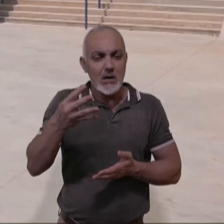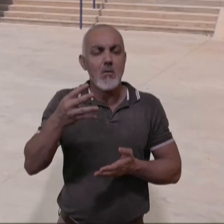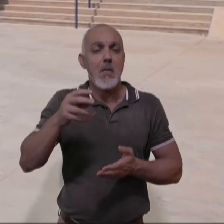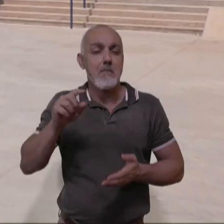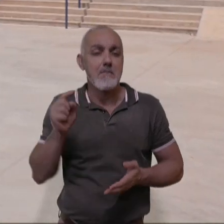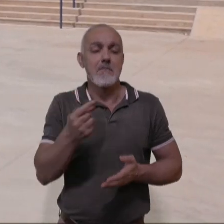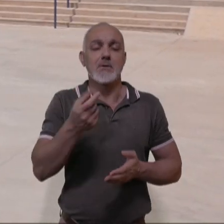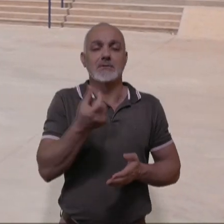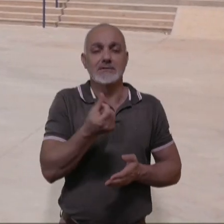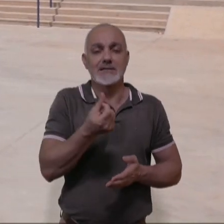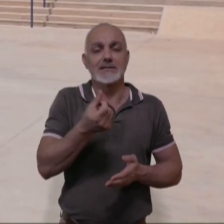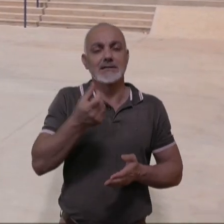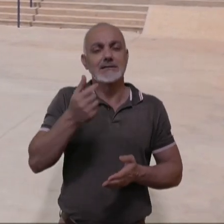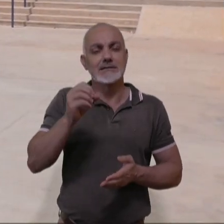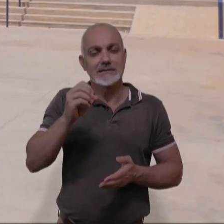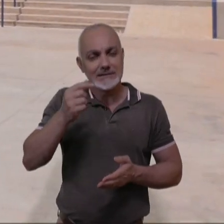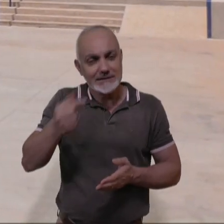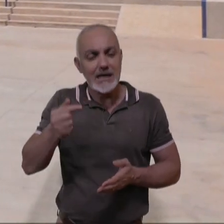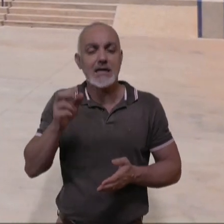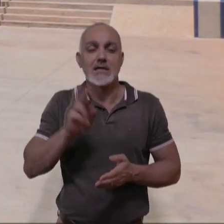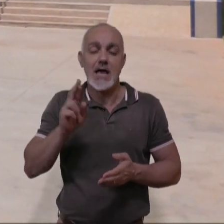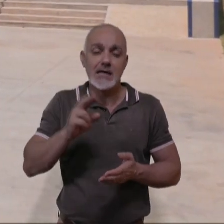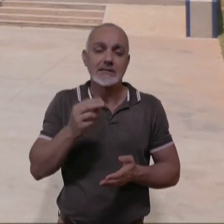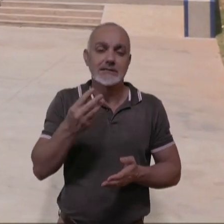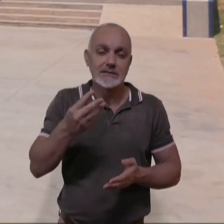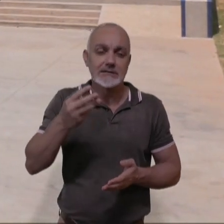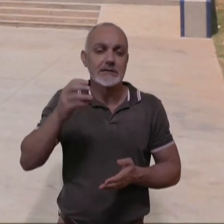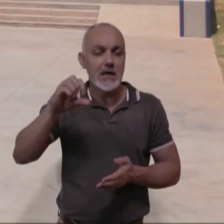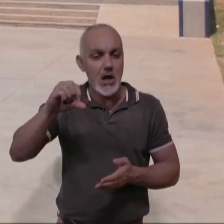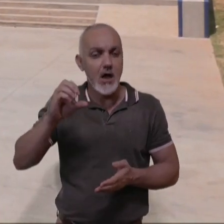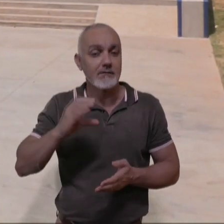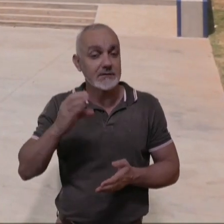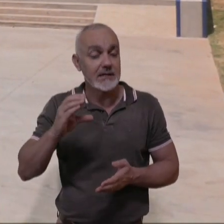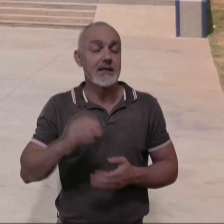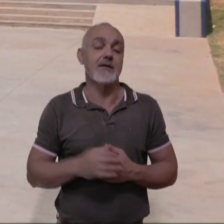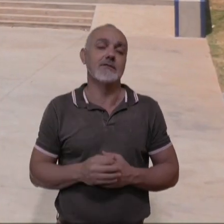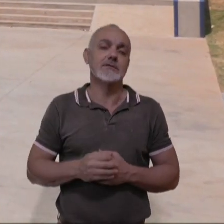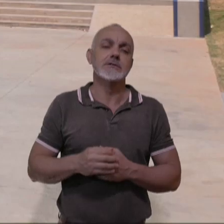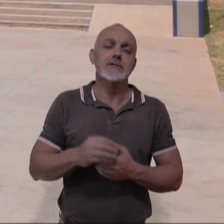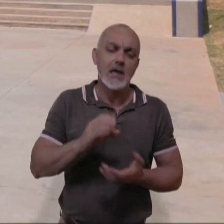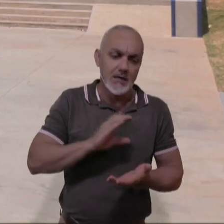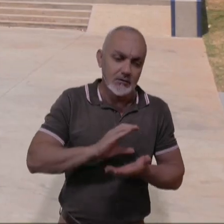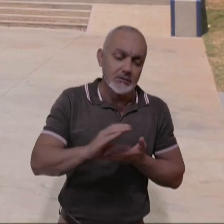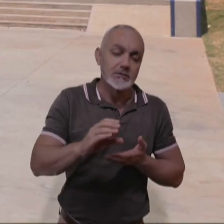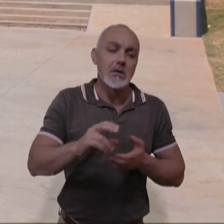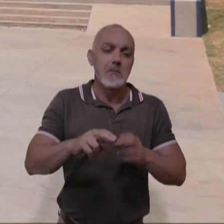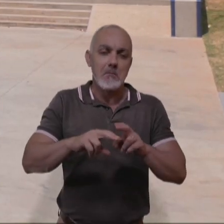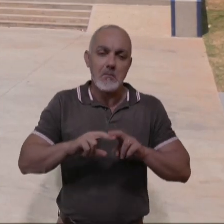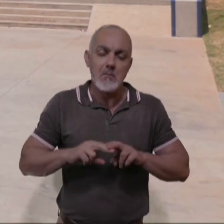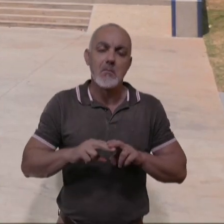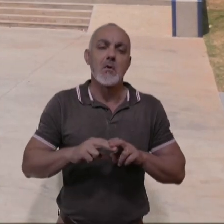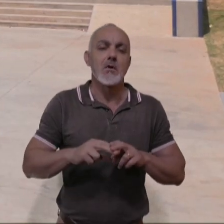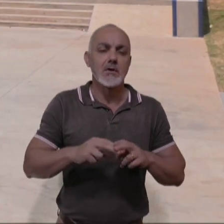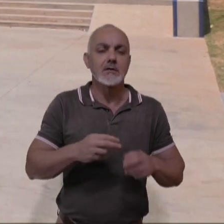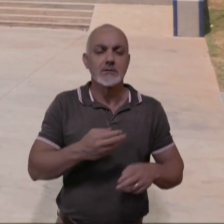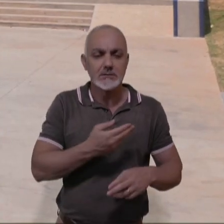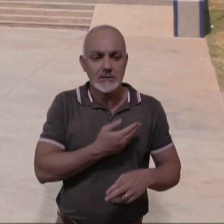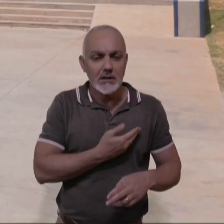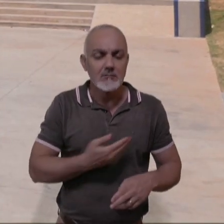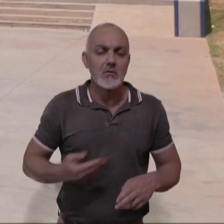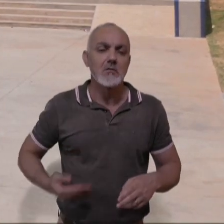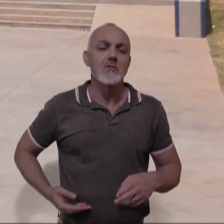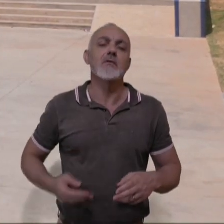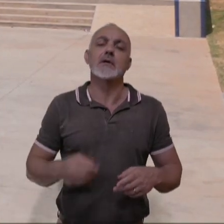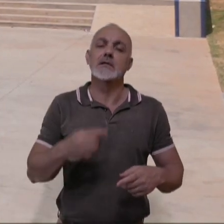.607,39, com recursos provenientes de emenda parlamentar